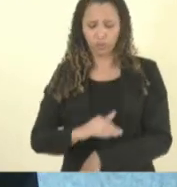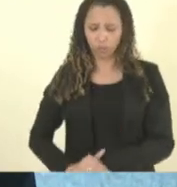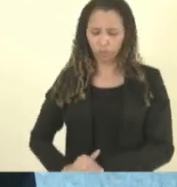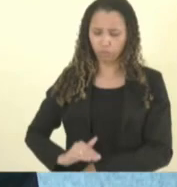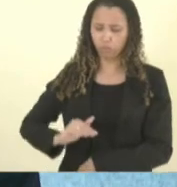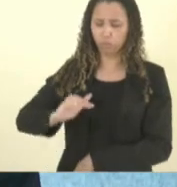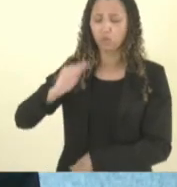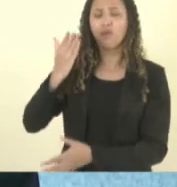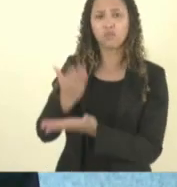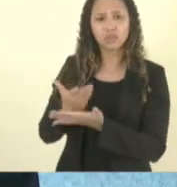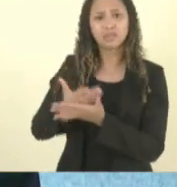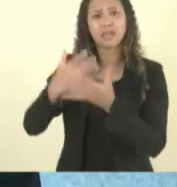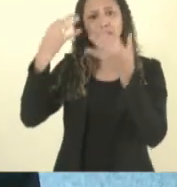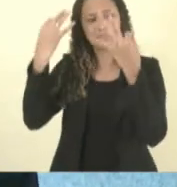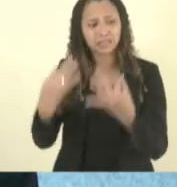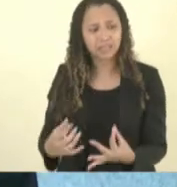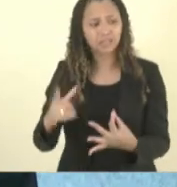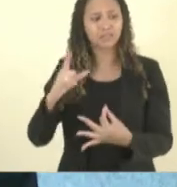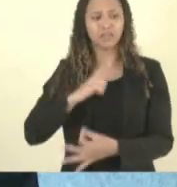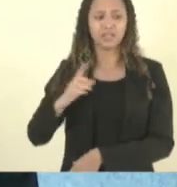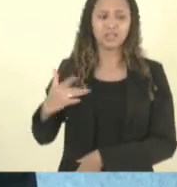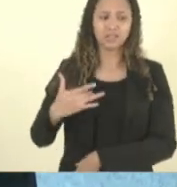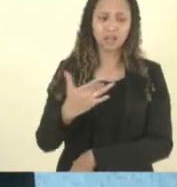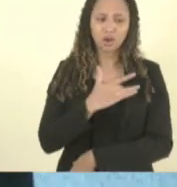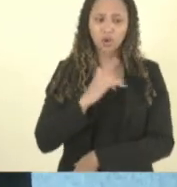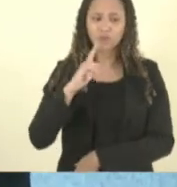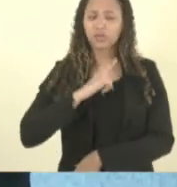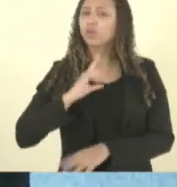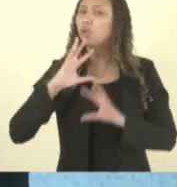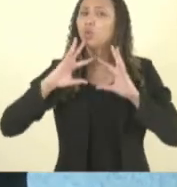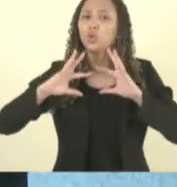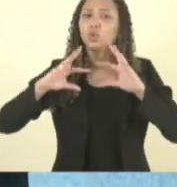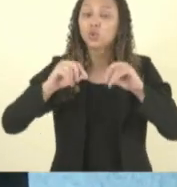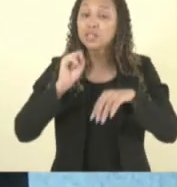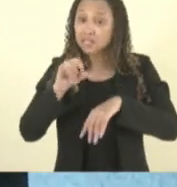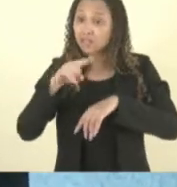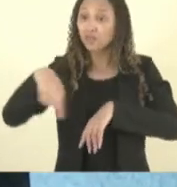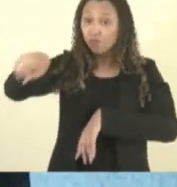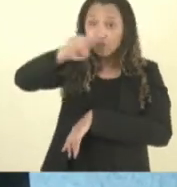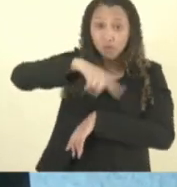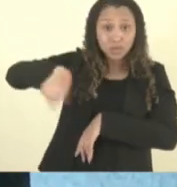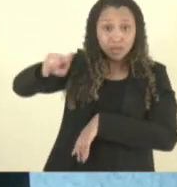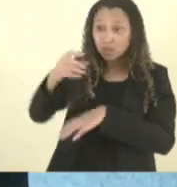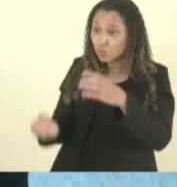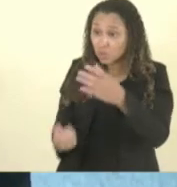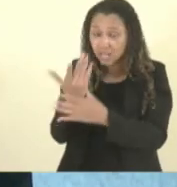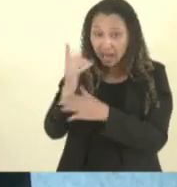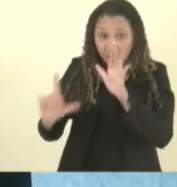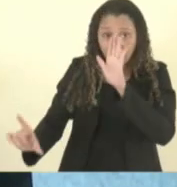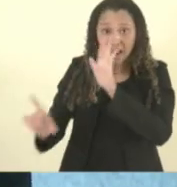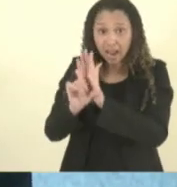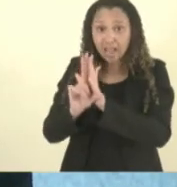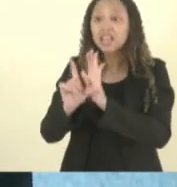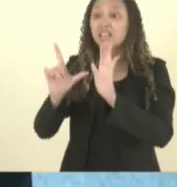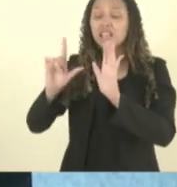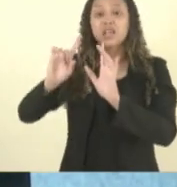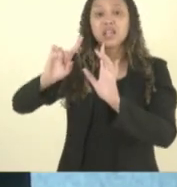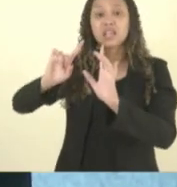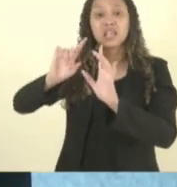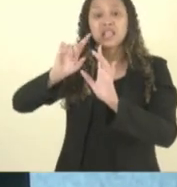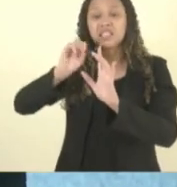vão estudar direito vamos ter saúde vamos ter tudo se a Assembleia que se vocês não criarem uma lei com punição